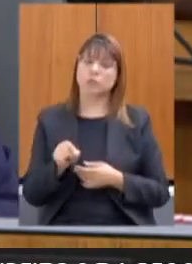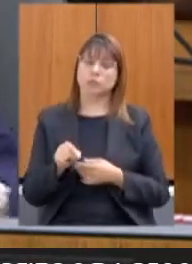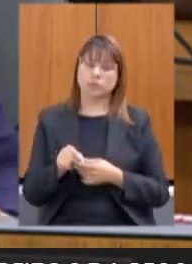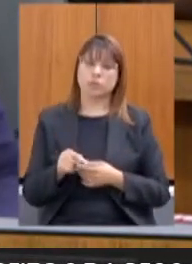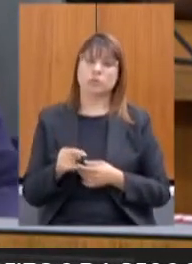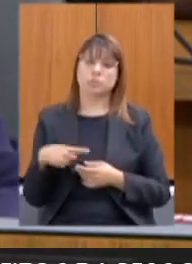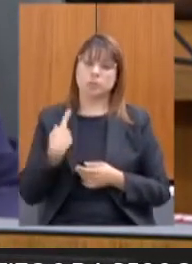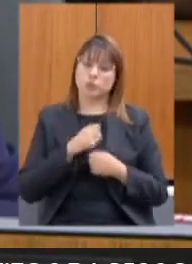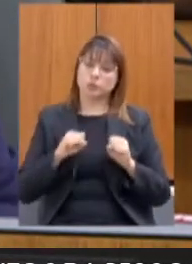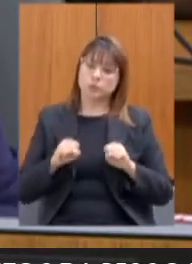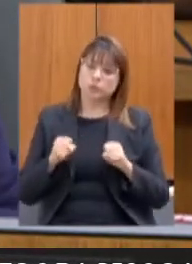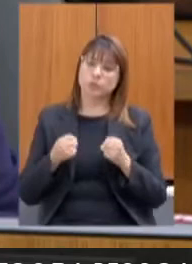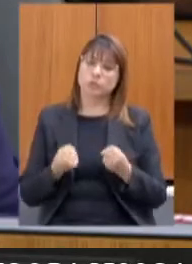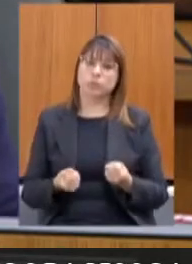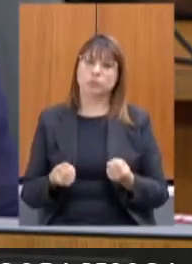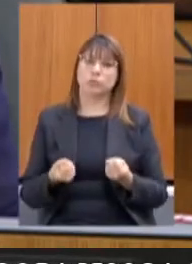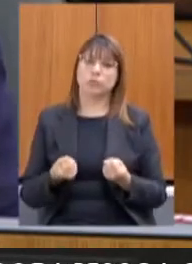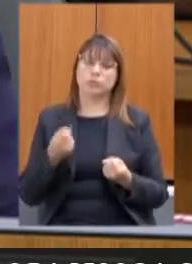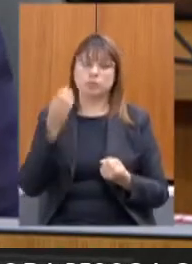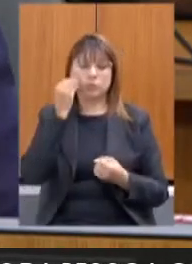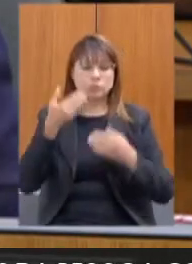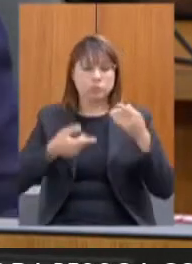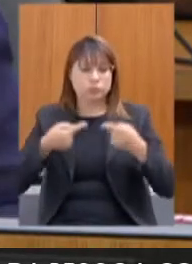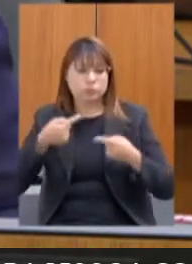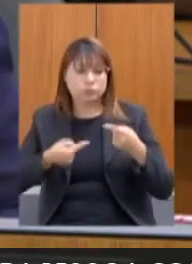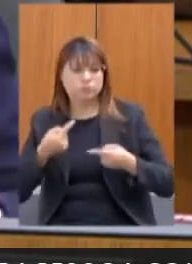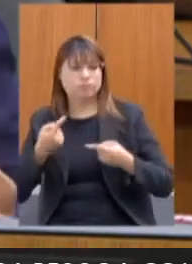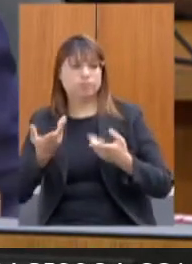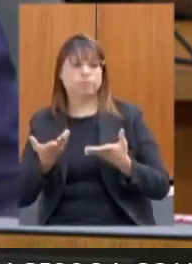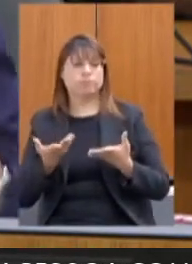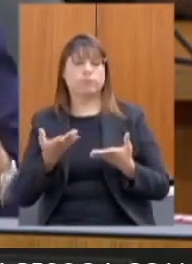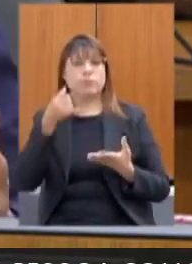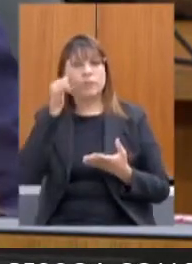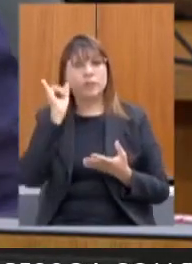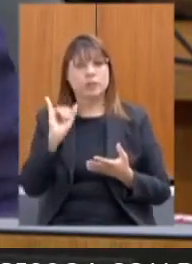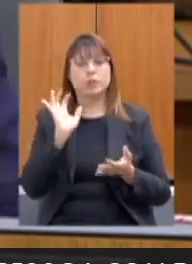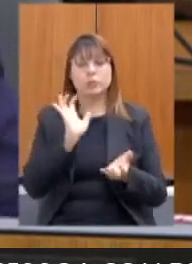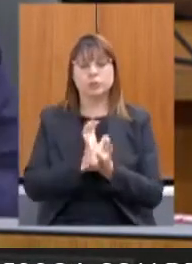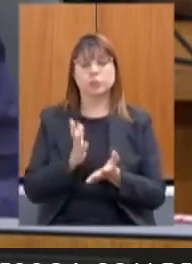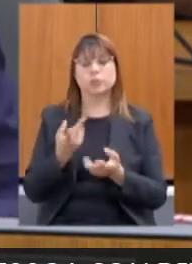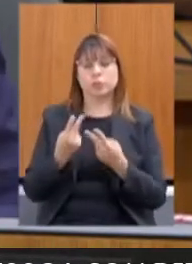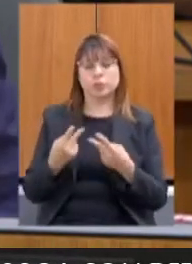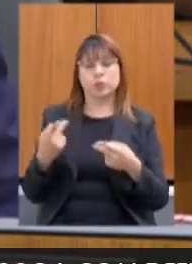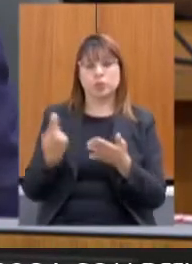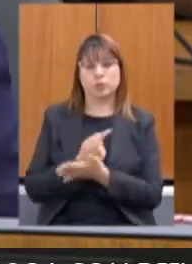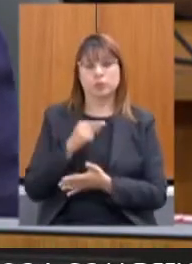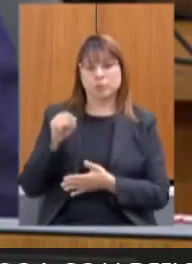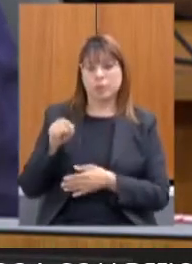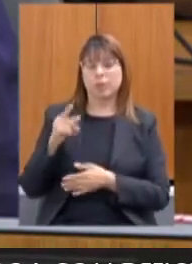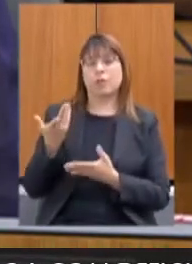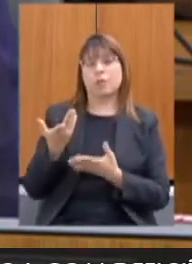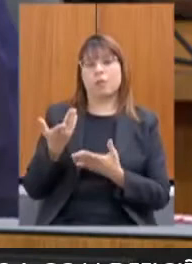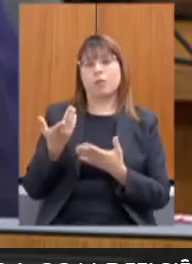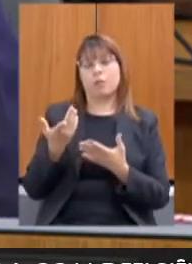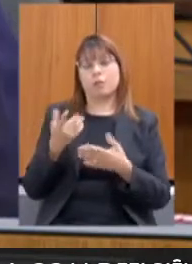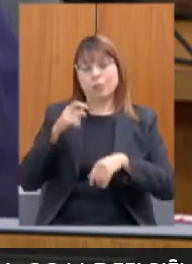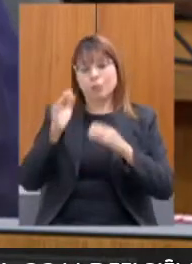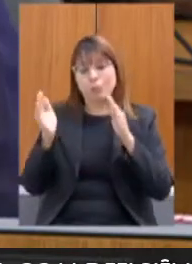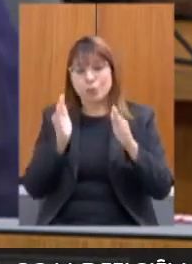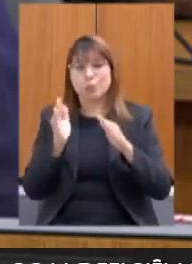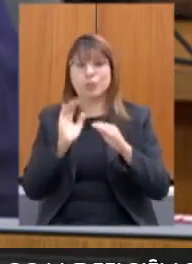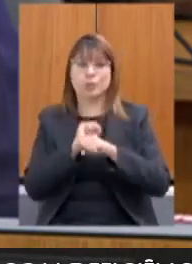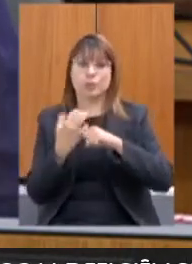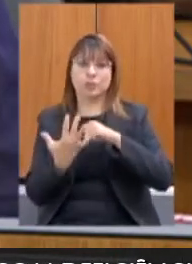tenhamos esse esforço na mediação, que evitem situações como é que aconteceu durante uma pandemia em campo do meio,